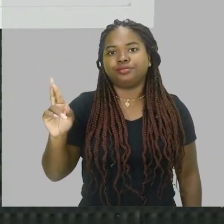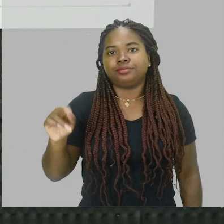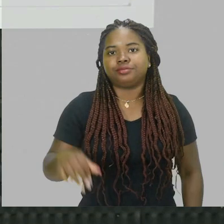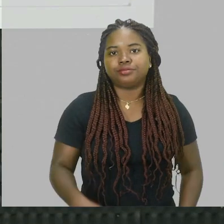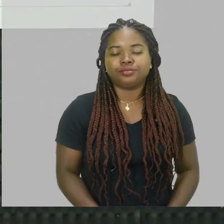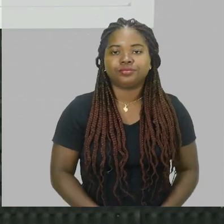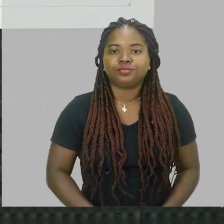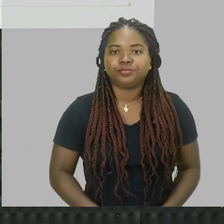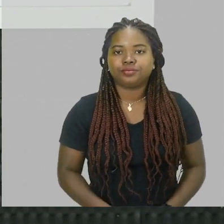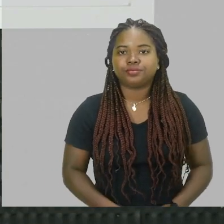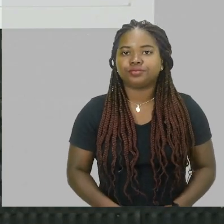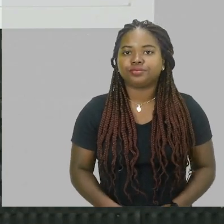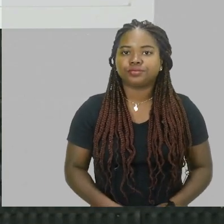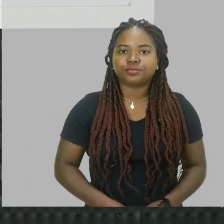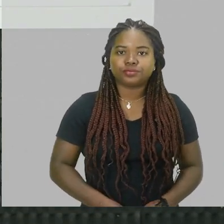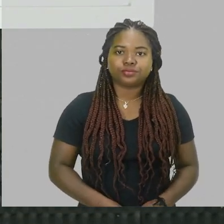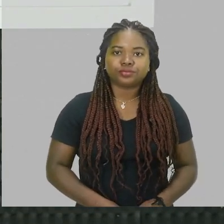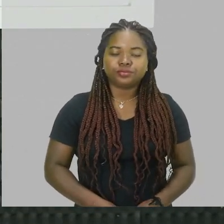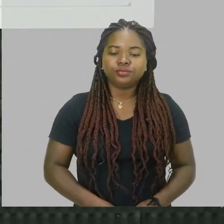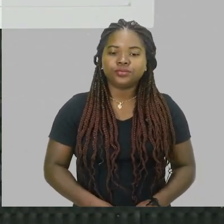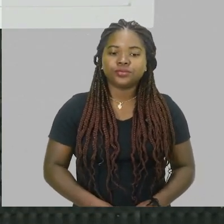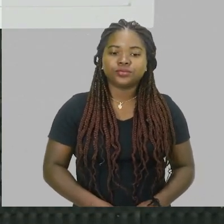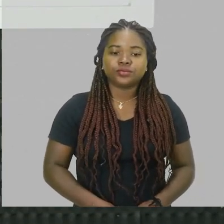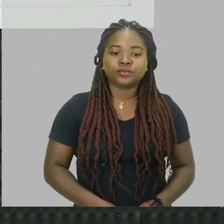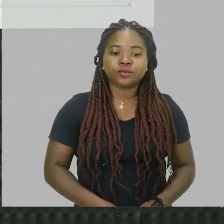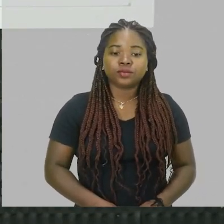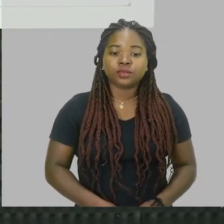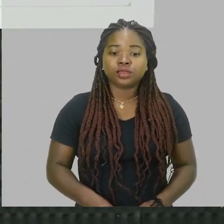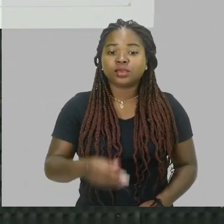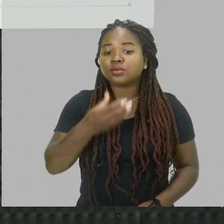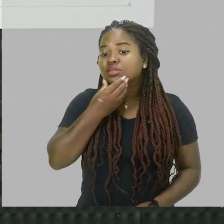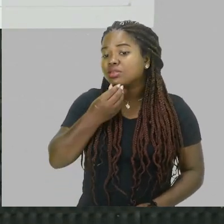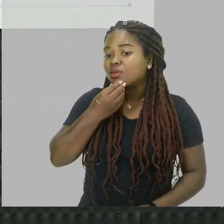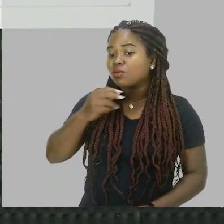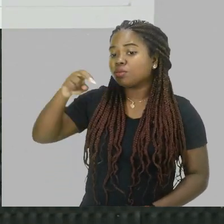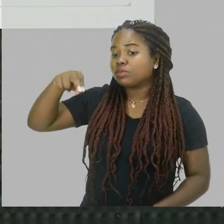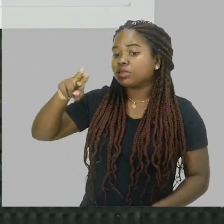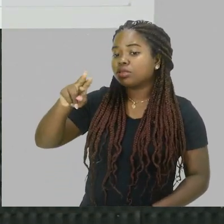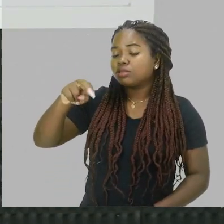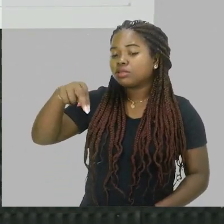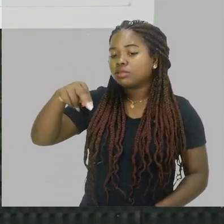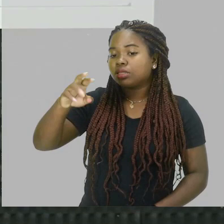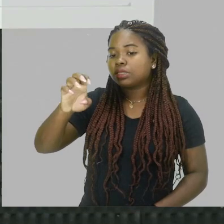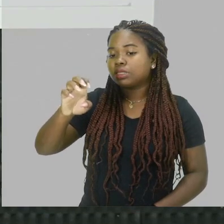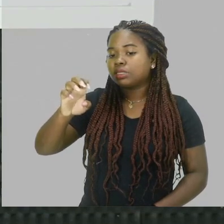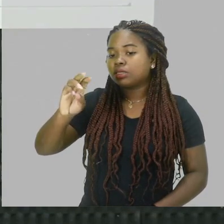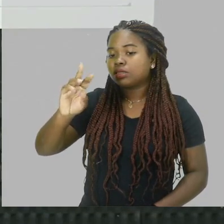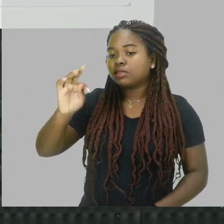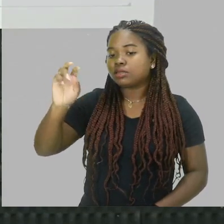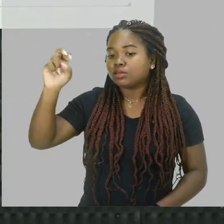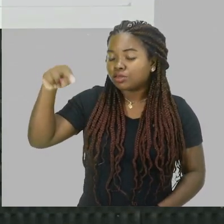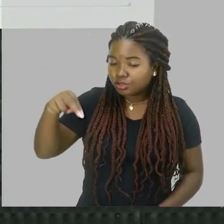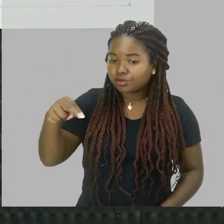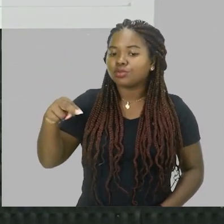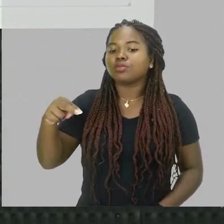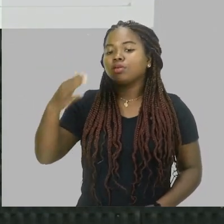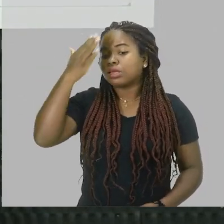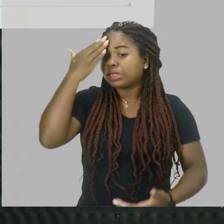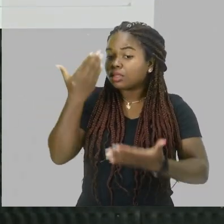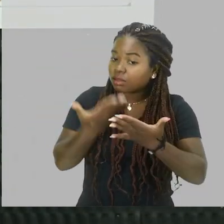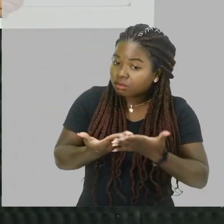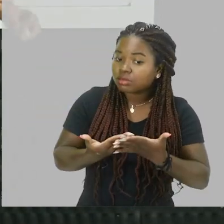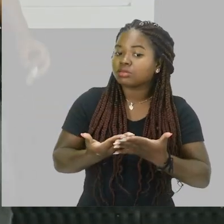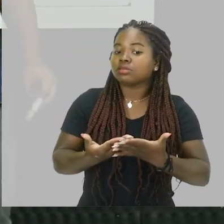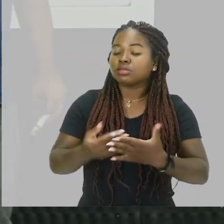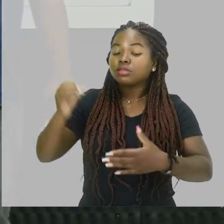Corpuscular. Então, isso era o que Newton defendia, certo? Que a luz, ela era, é